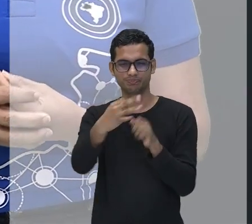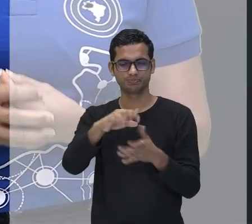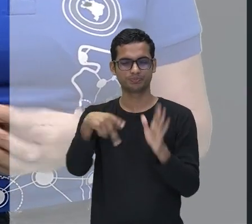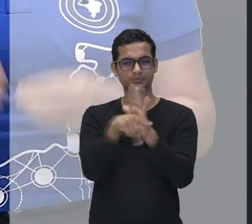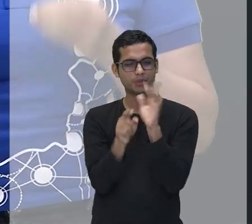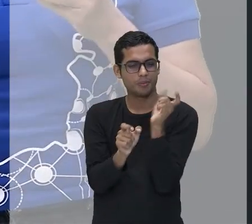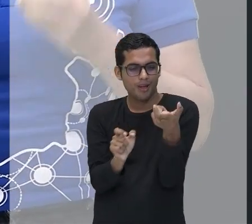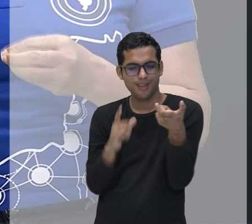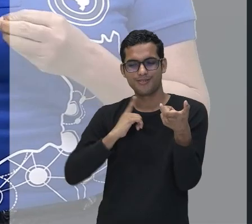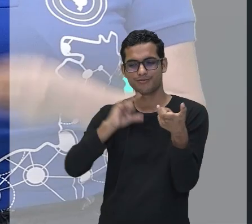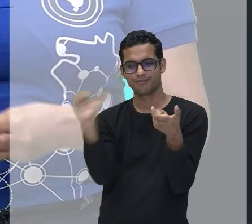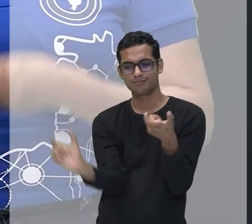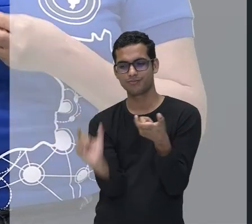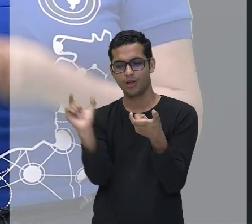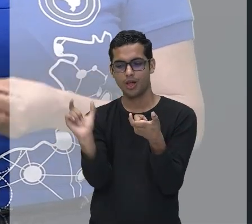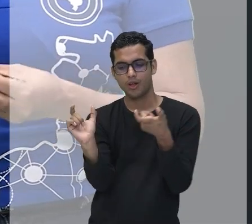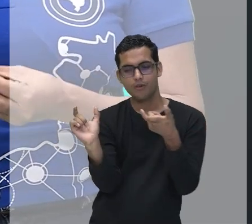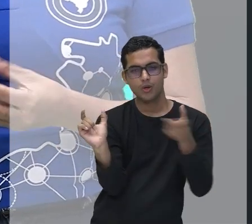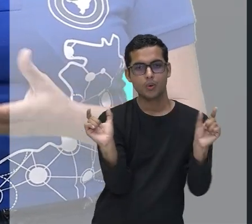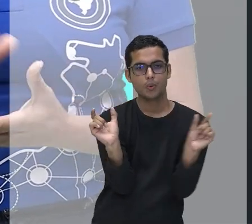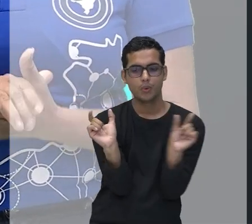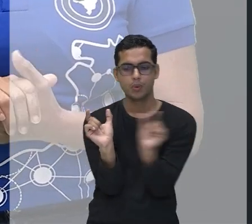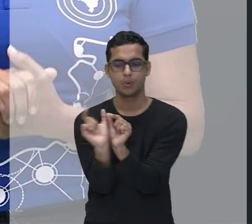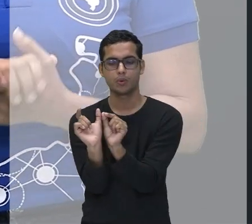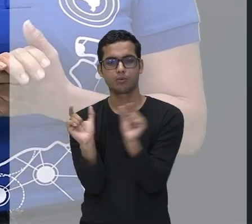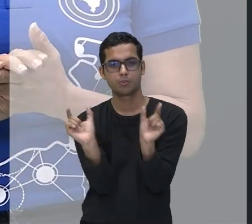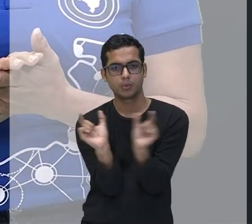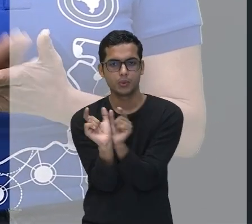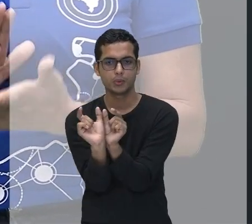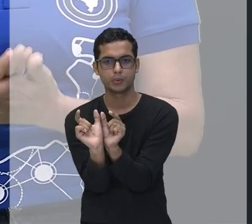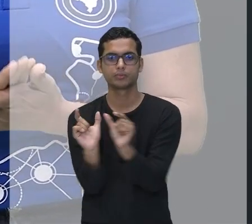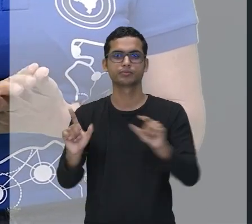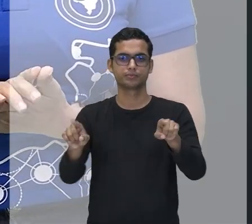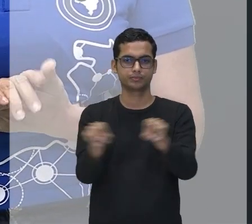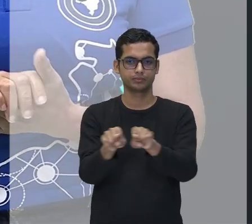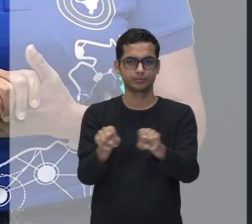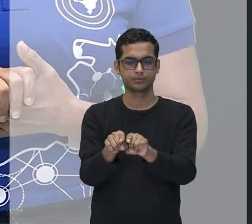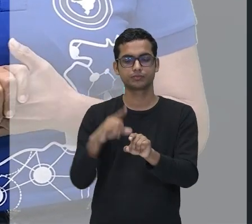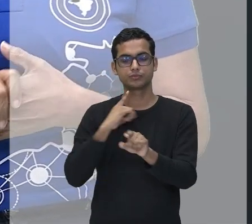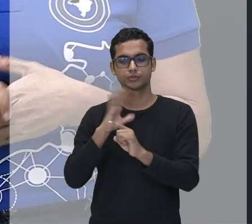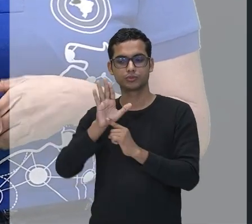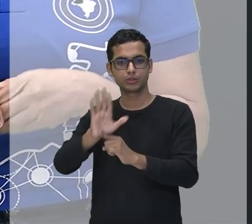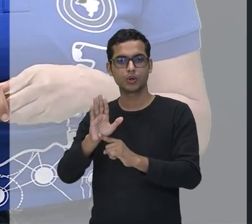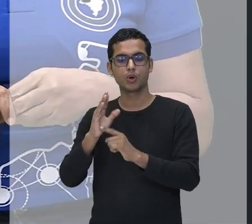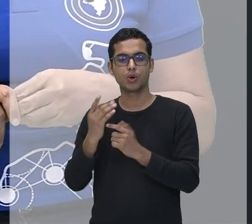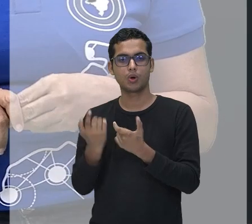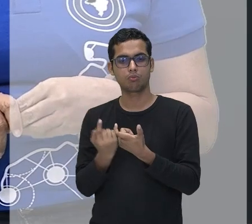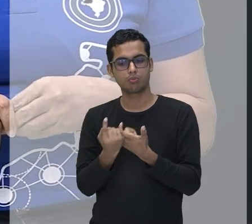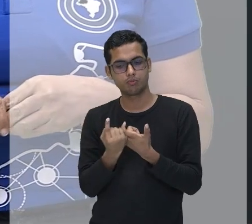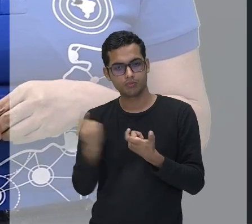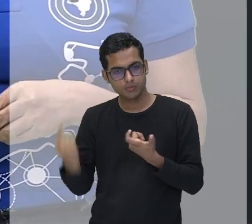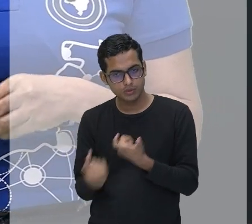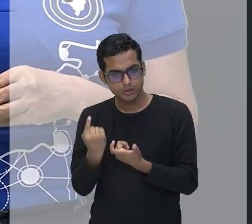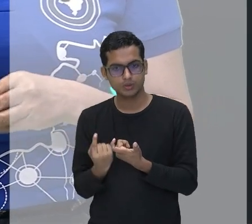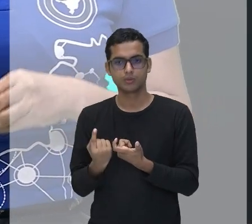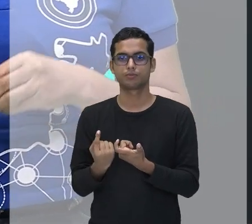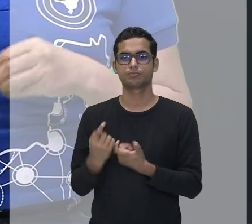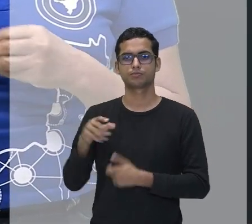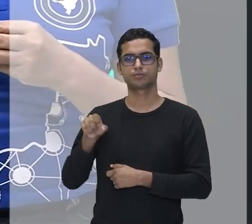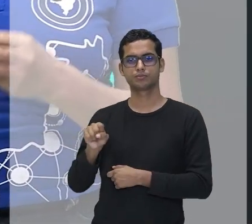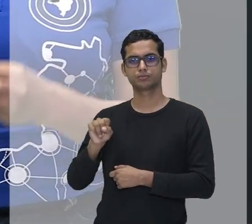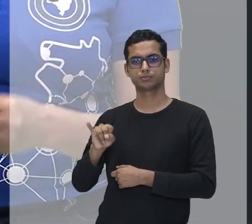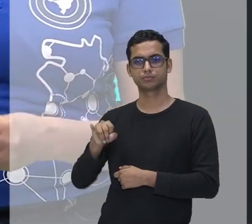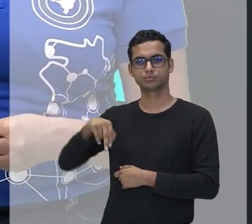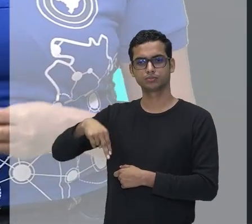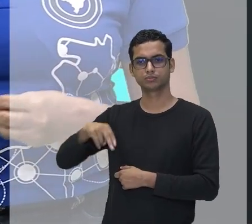para o feminino. Se for para o plural, também para o plural. Por isso que essas flexões, eles vão